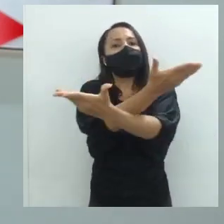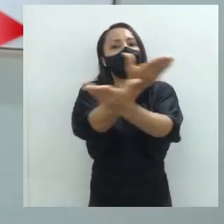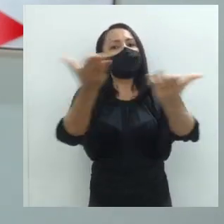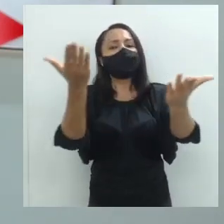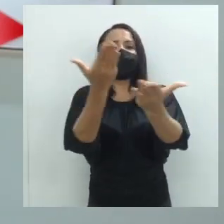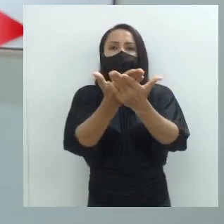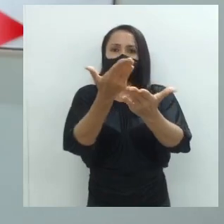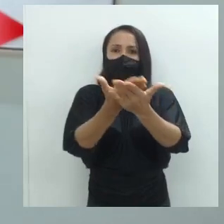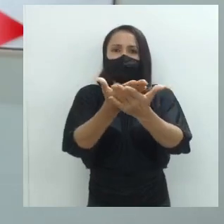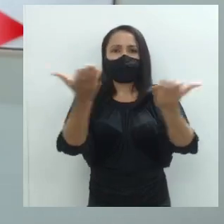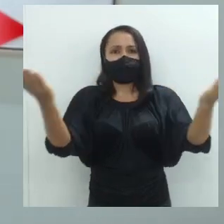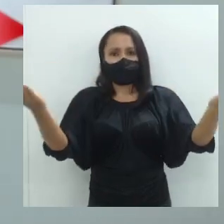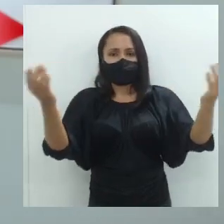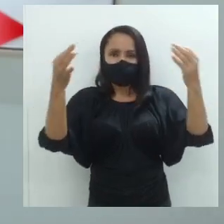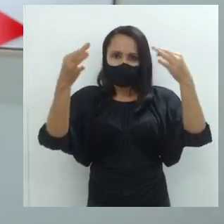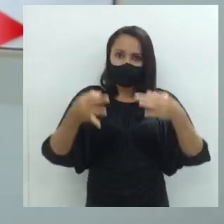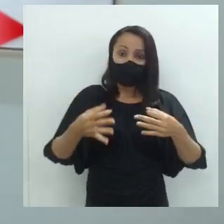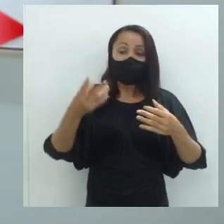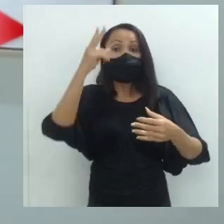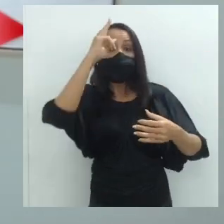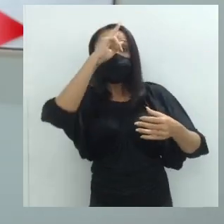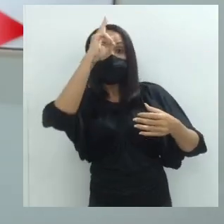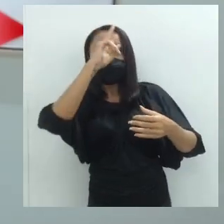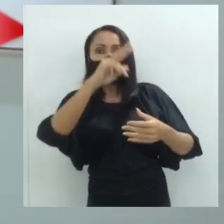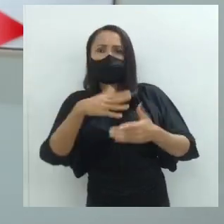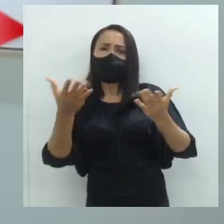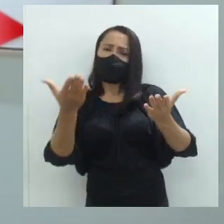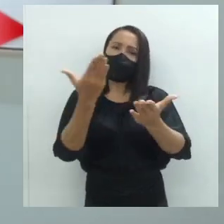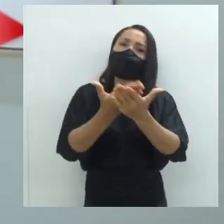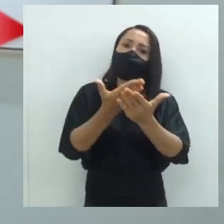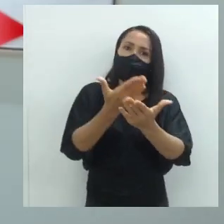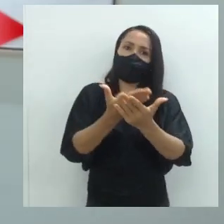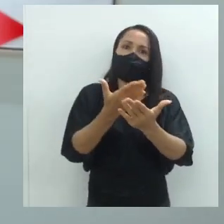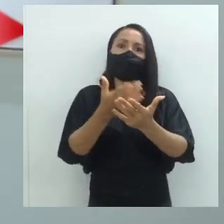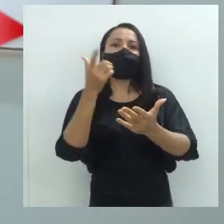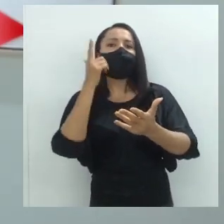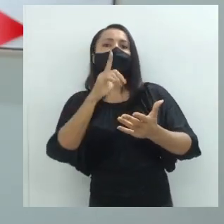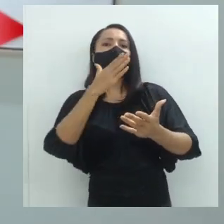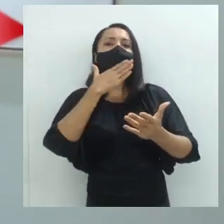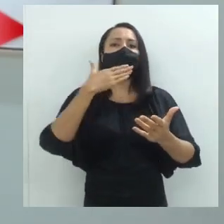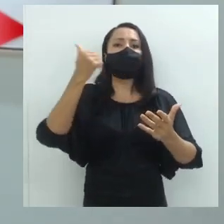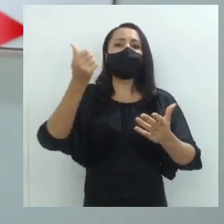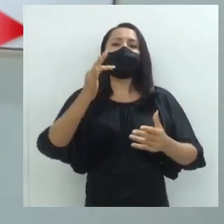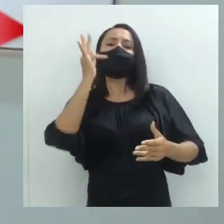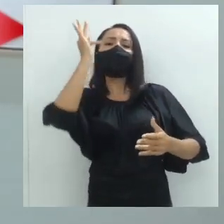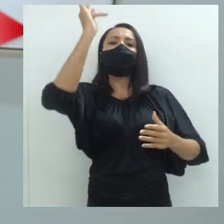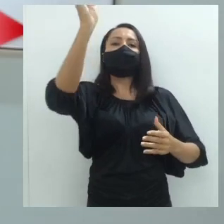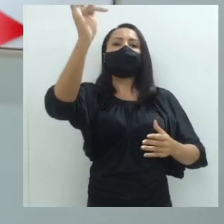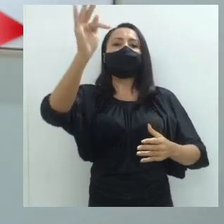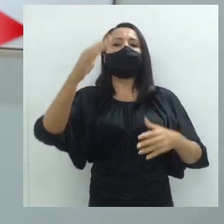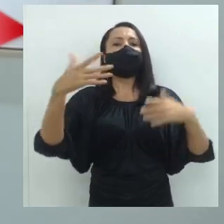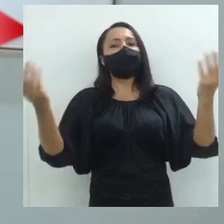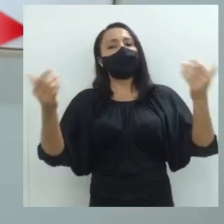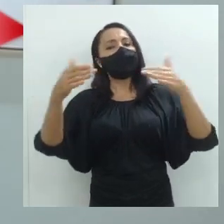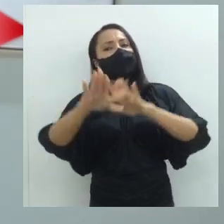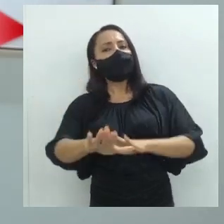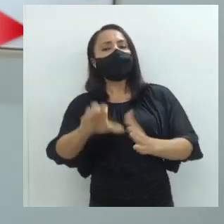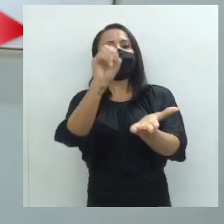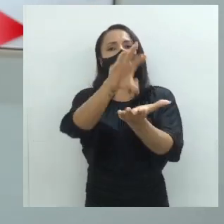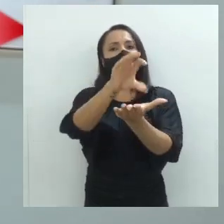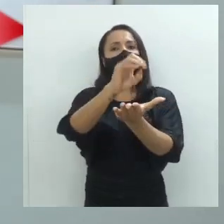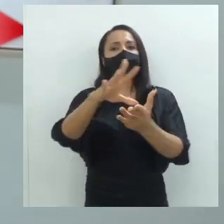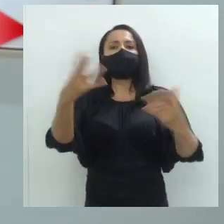estudantes. Certo? E lembrem-se, vamos estudar para conseguir melhor o nosso futuro. E fique conosco no EducaP.